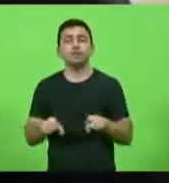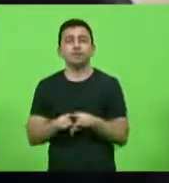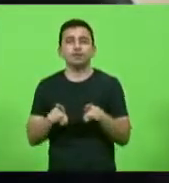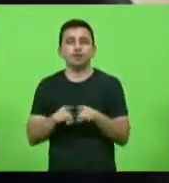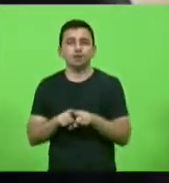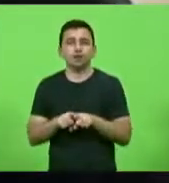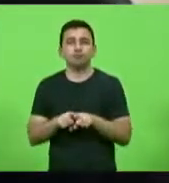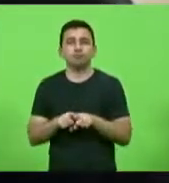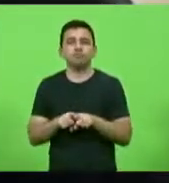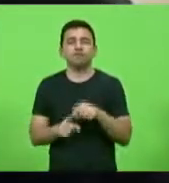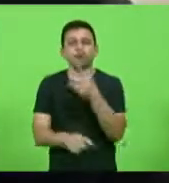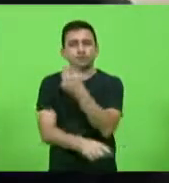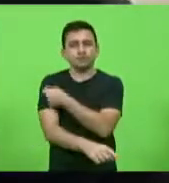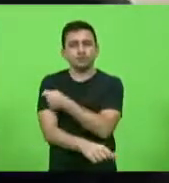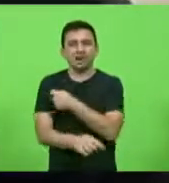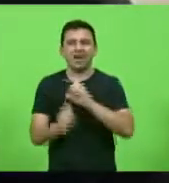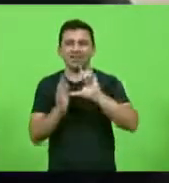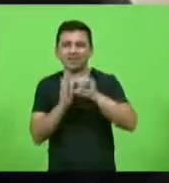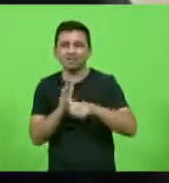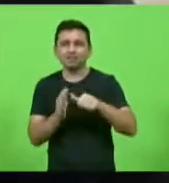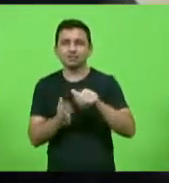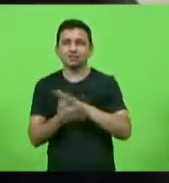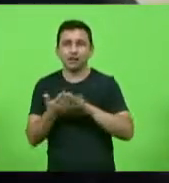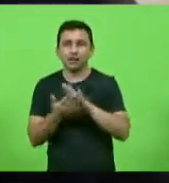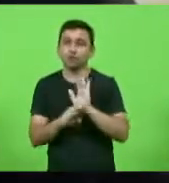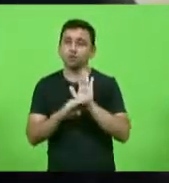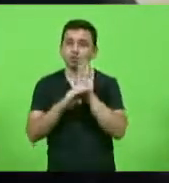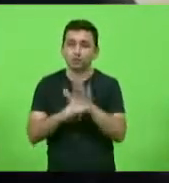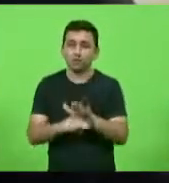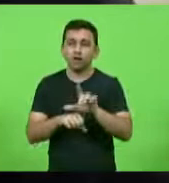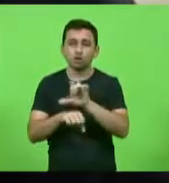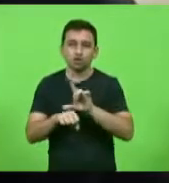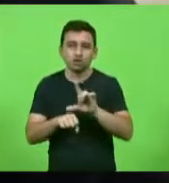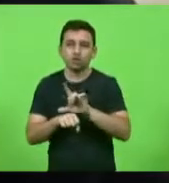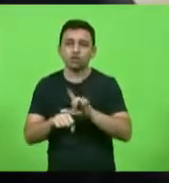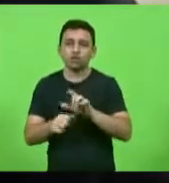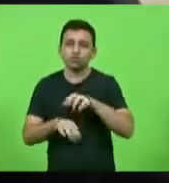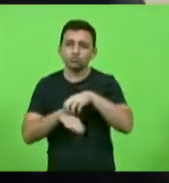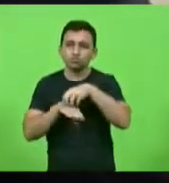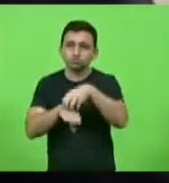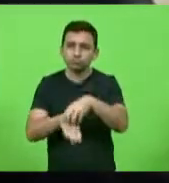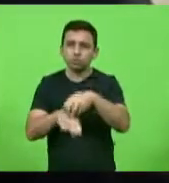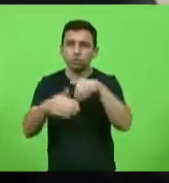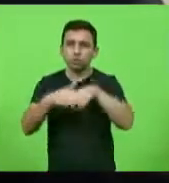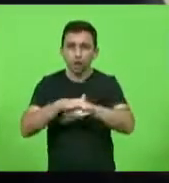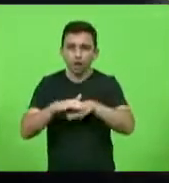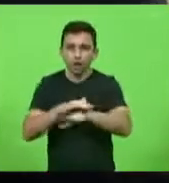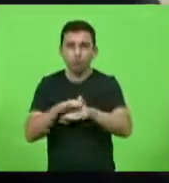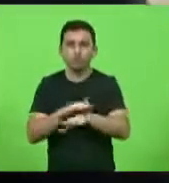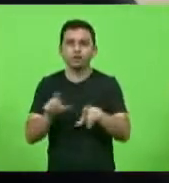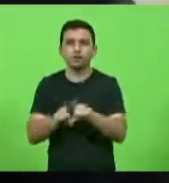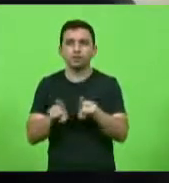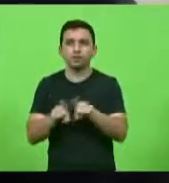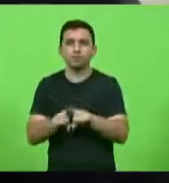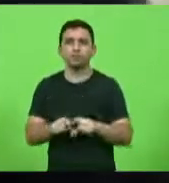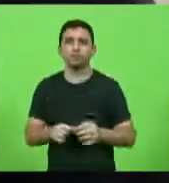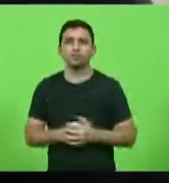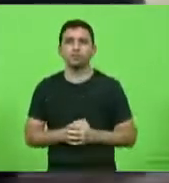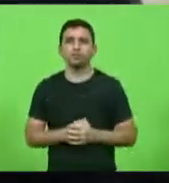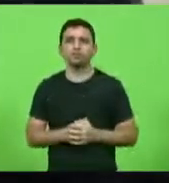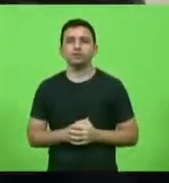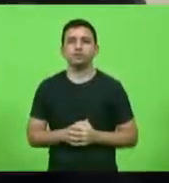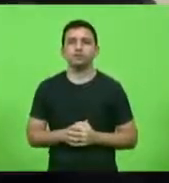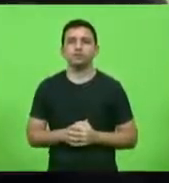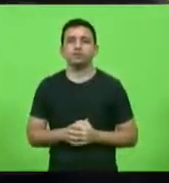atrasar a vacinação como problemas de logística transporte e armazenamento de ampolas